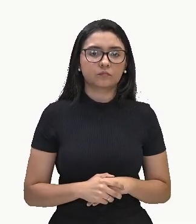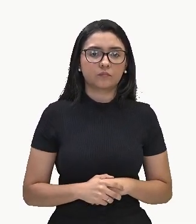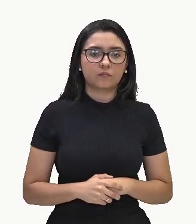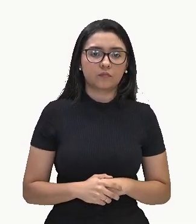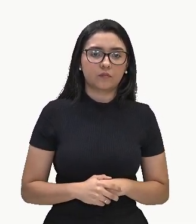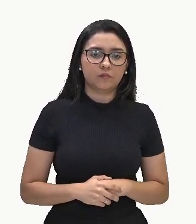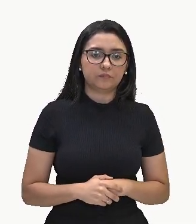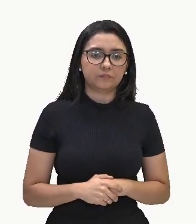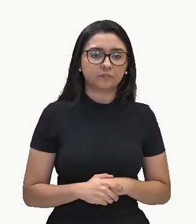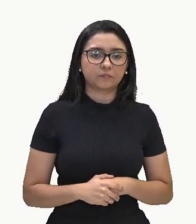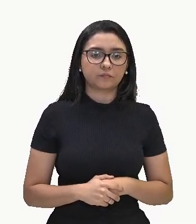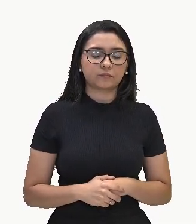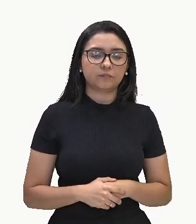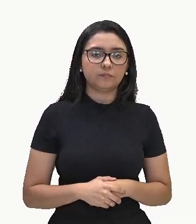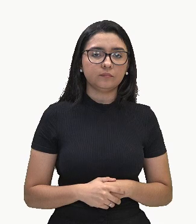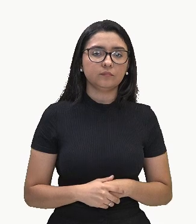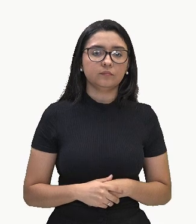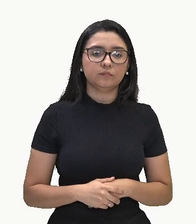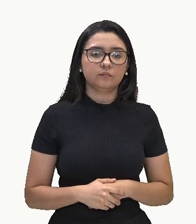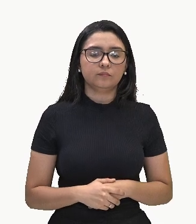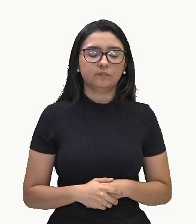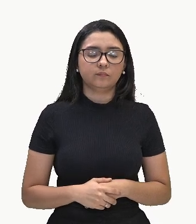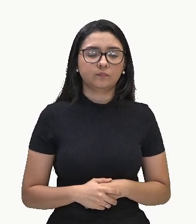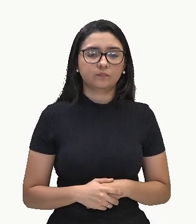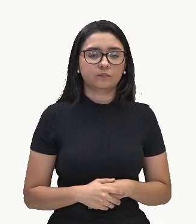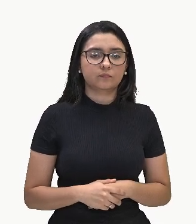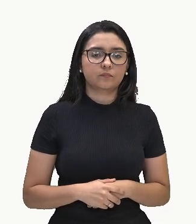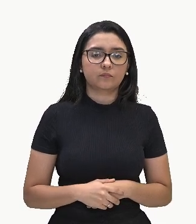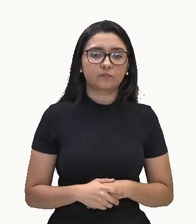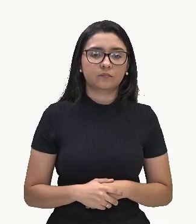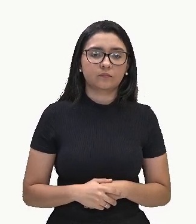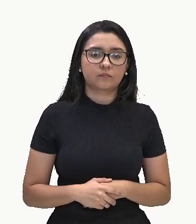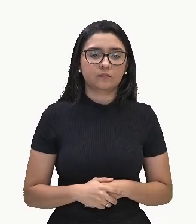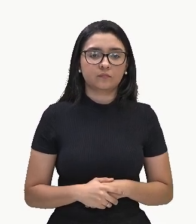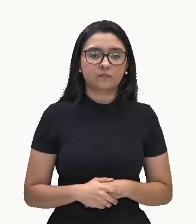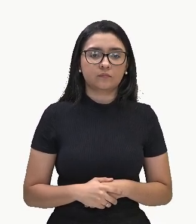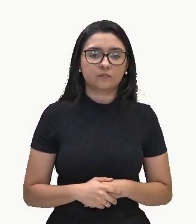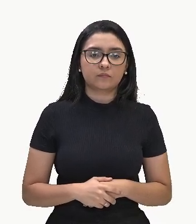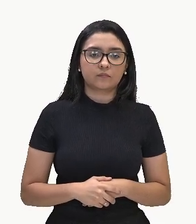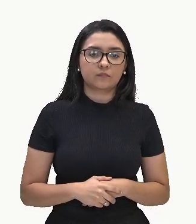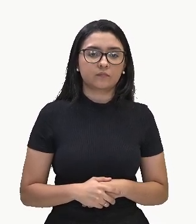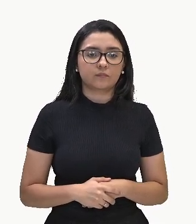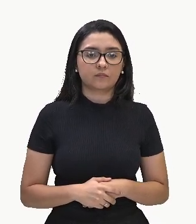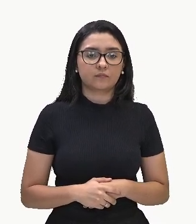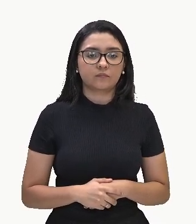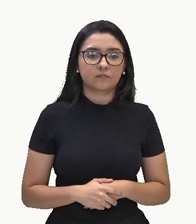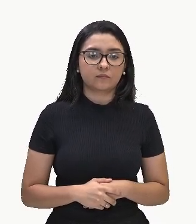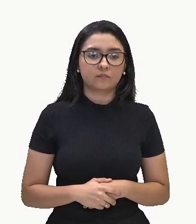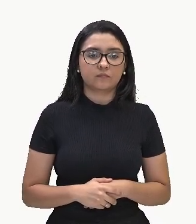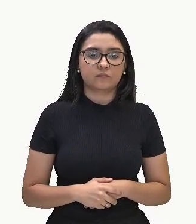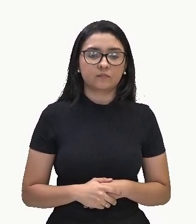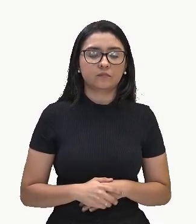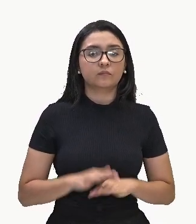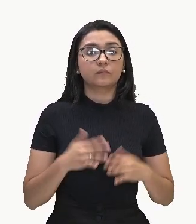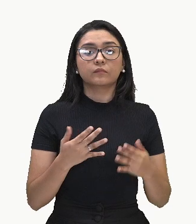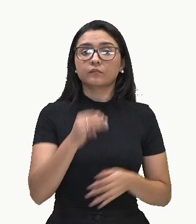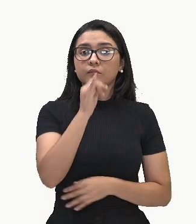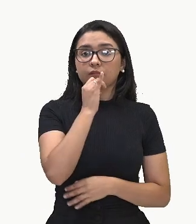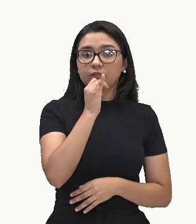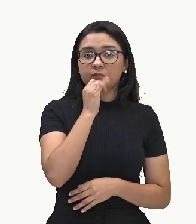Tá bom? Então, vou por exemplo. Se fosse somente X,